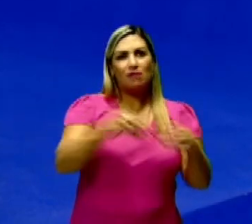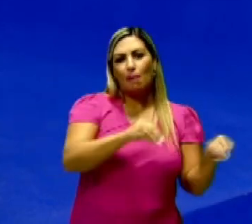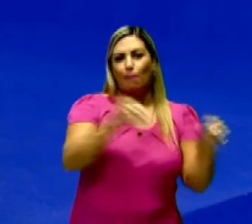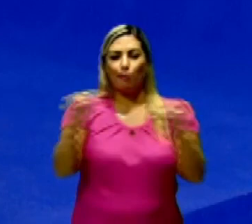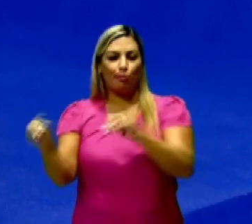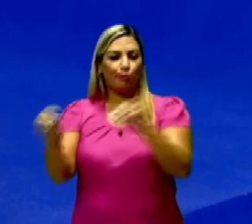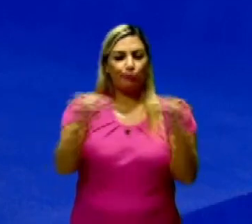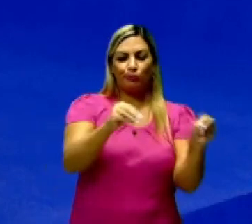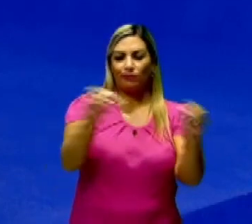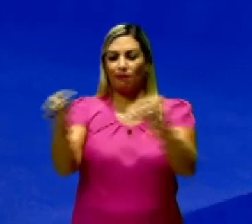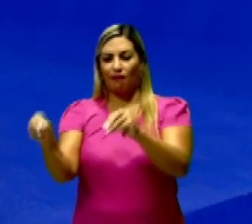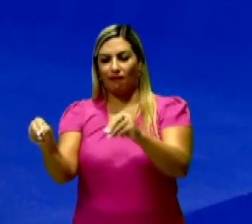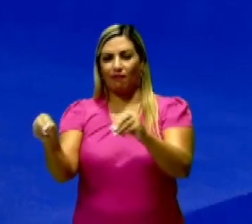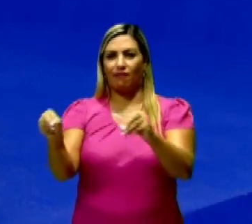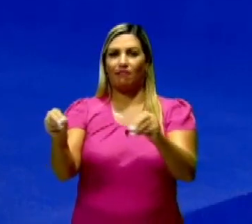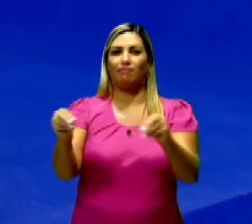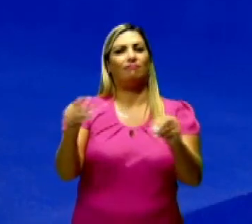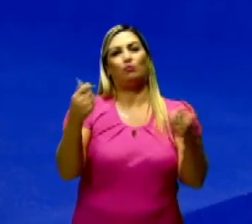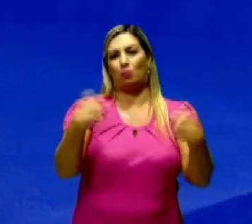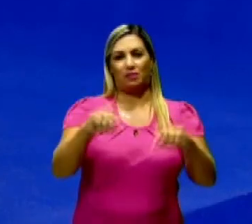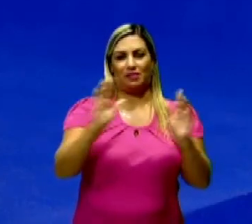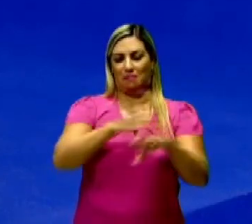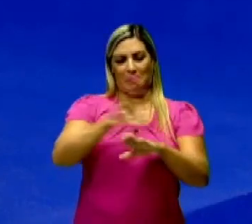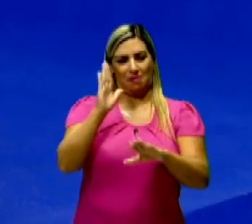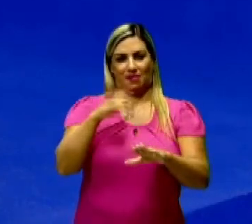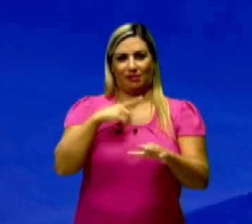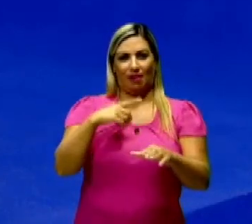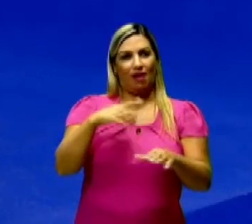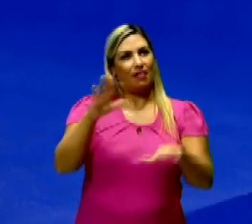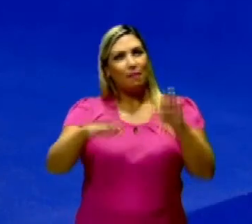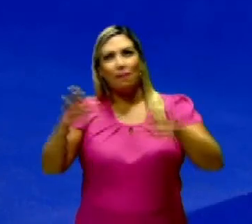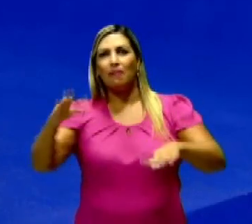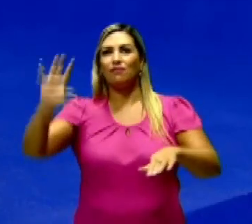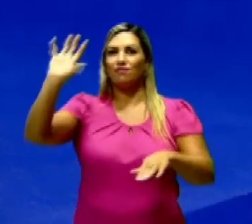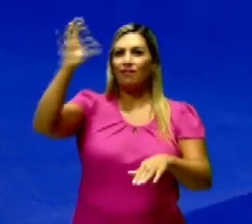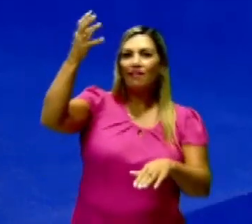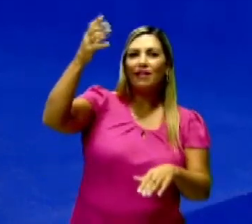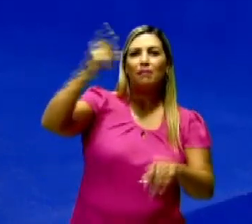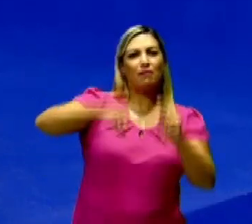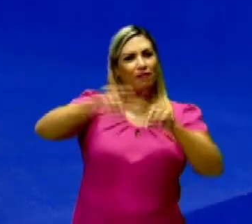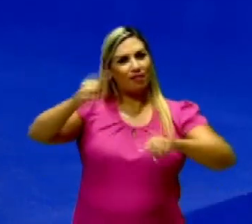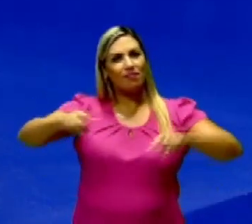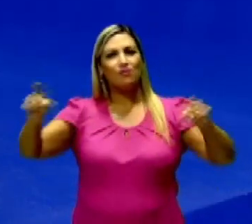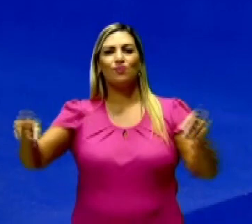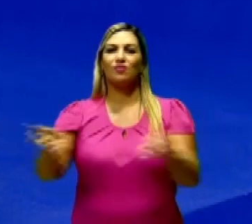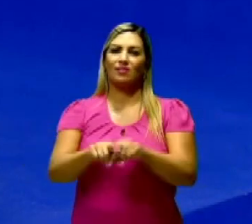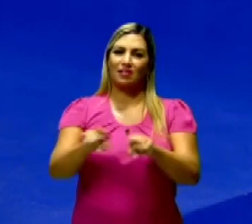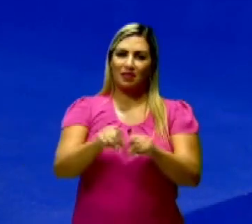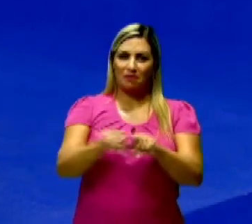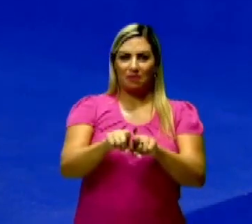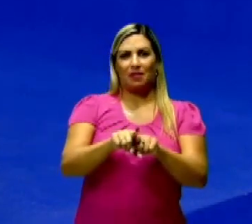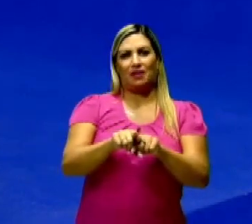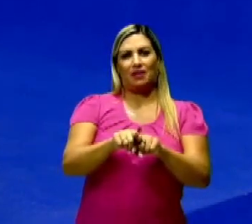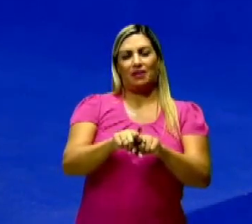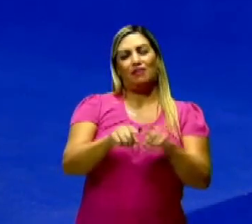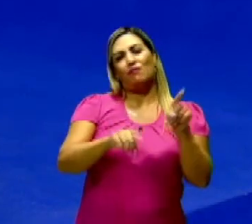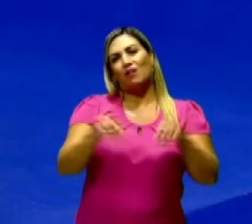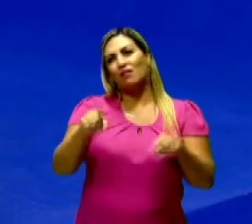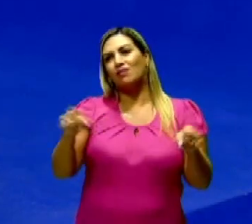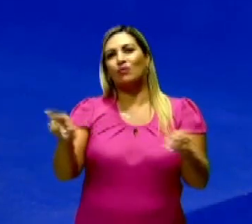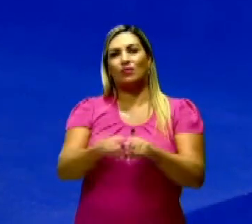mudando, né, conforme as variações do tempo, as variações do clima, ou até mesmo variações como